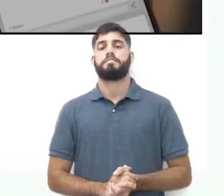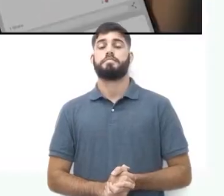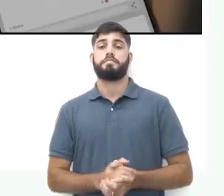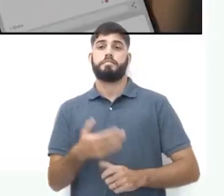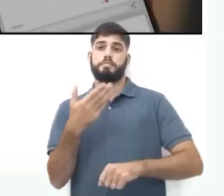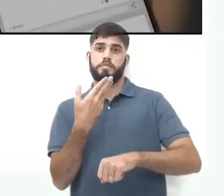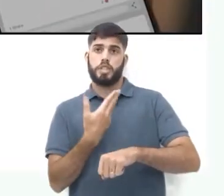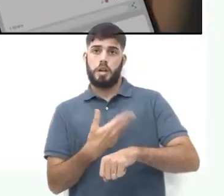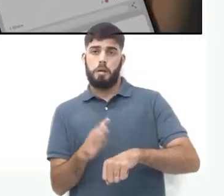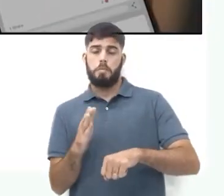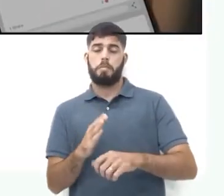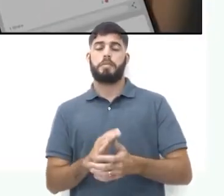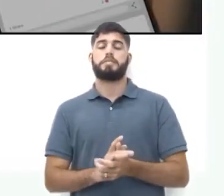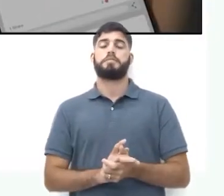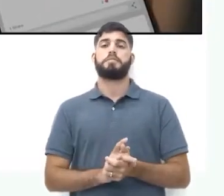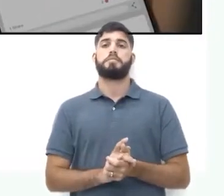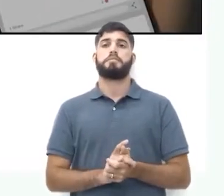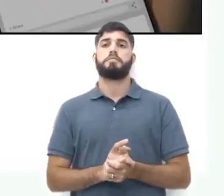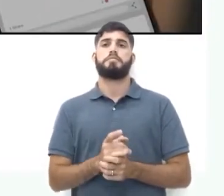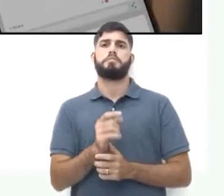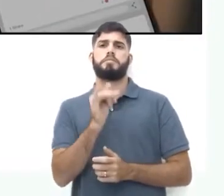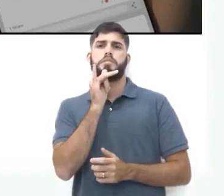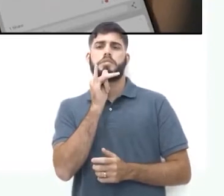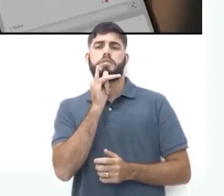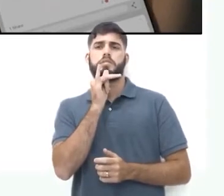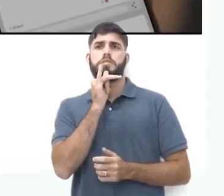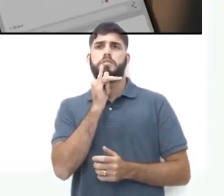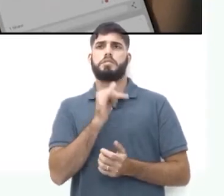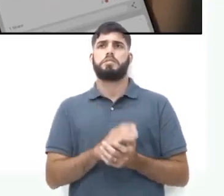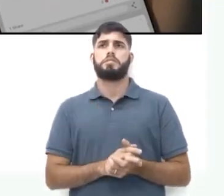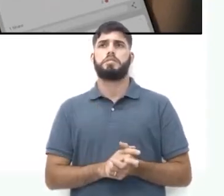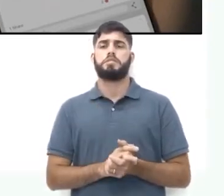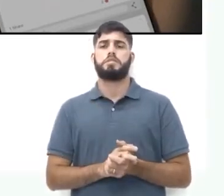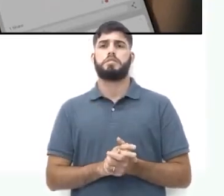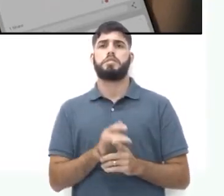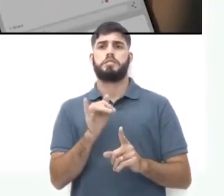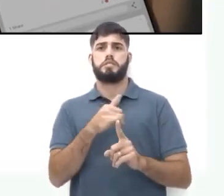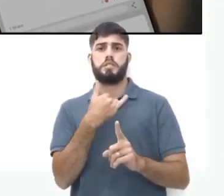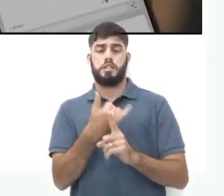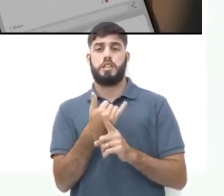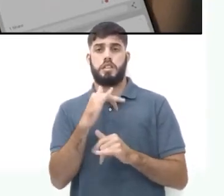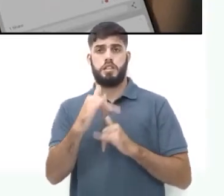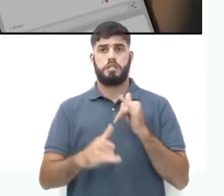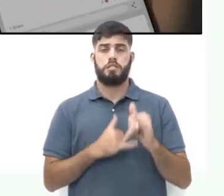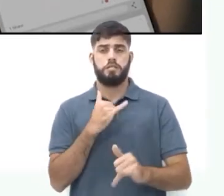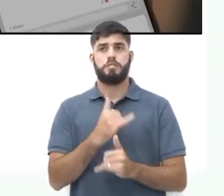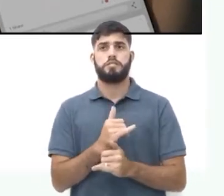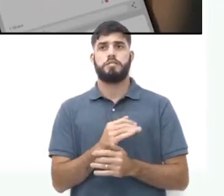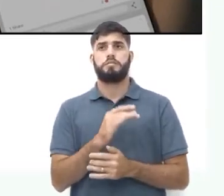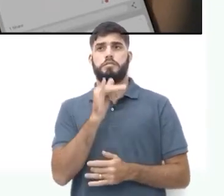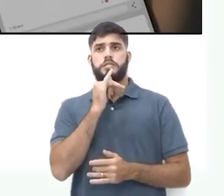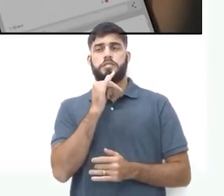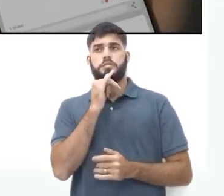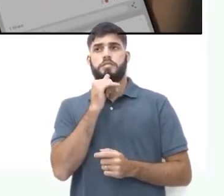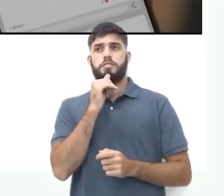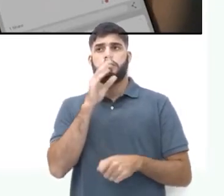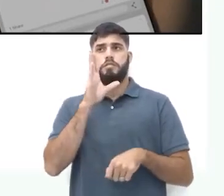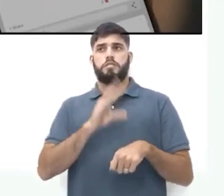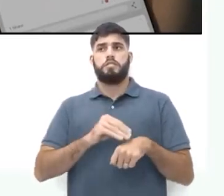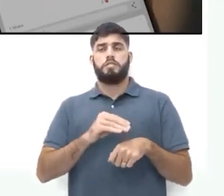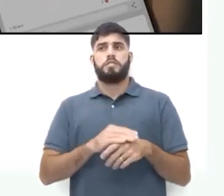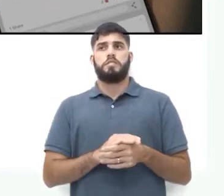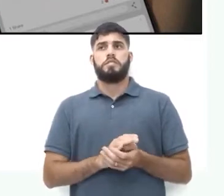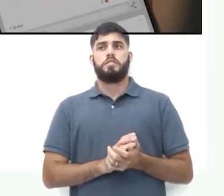Práticas de cyberbullying. Gente, podem ser consideradas cyberbullying ações como Exposição de fotografias e